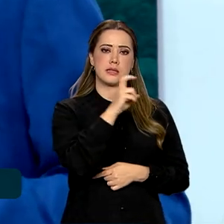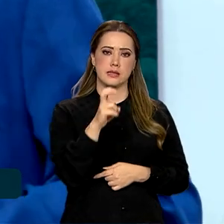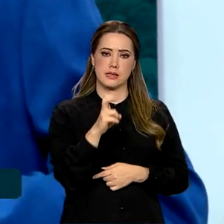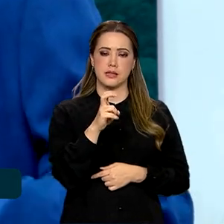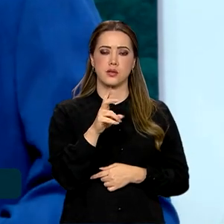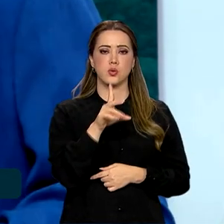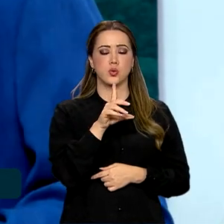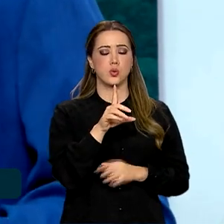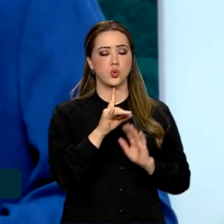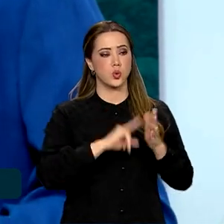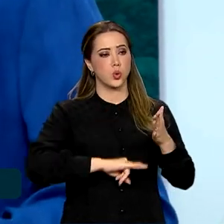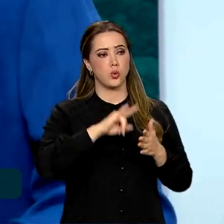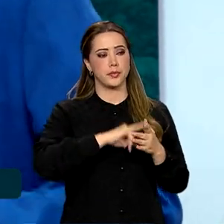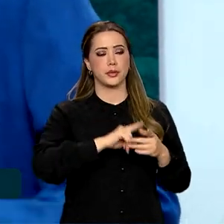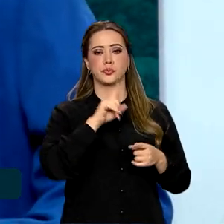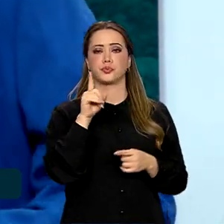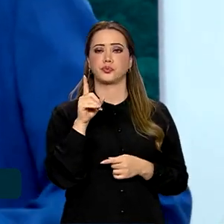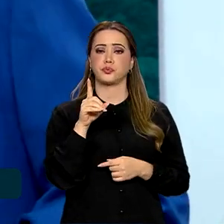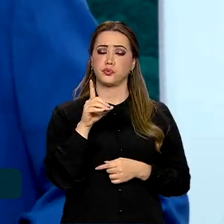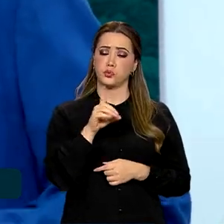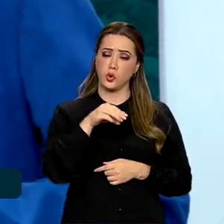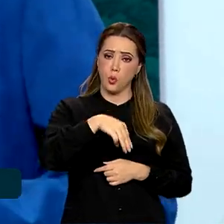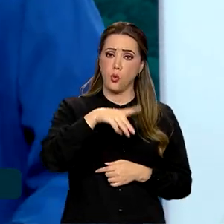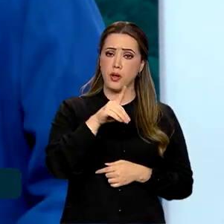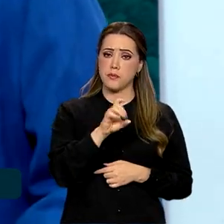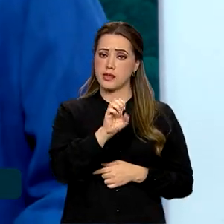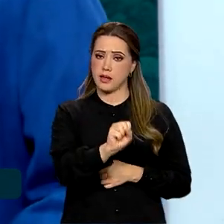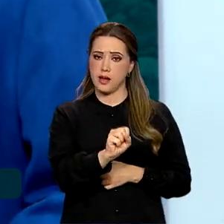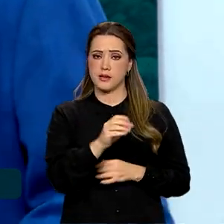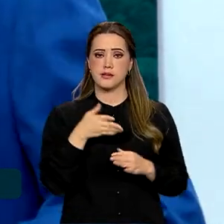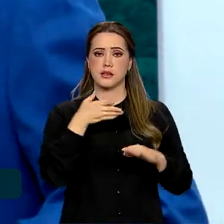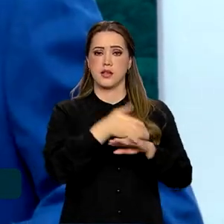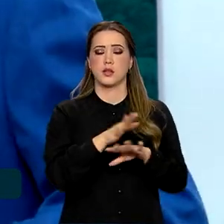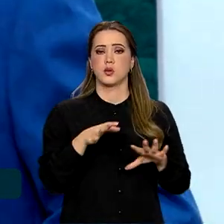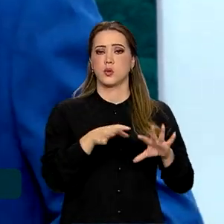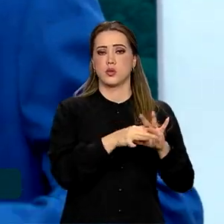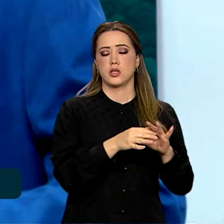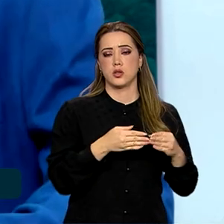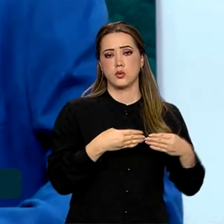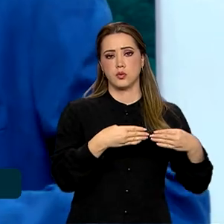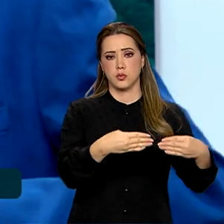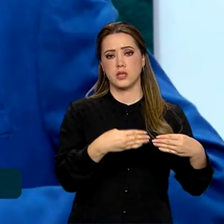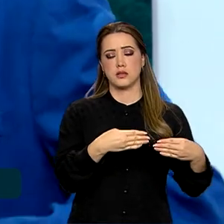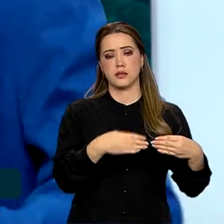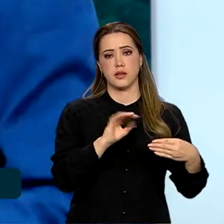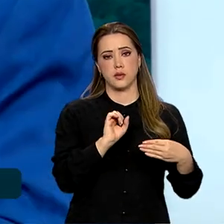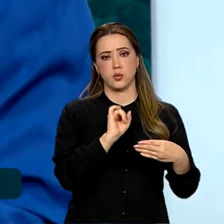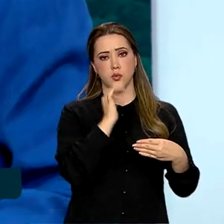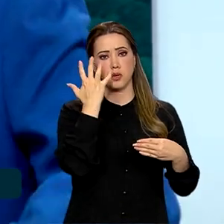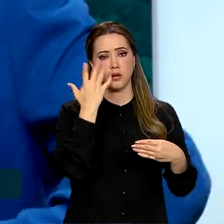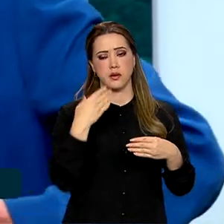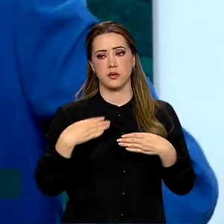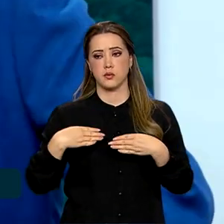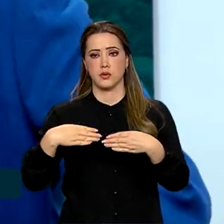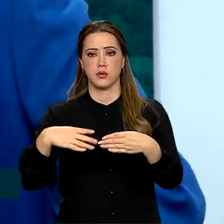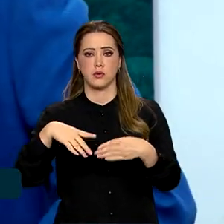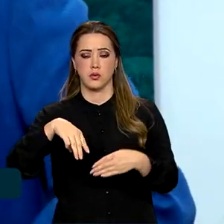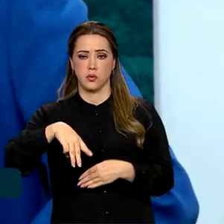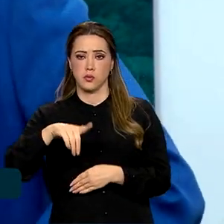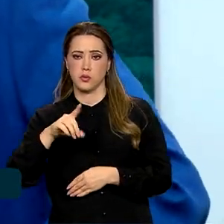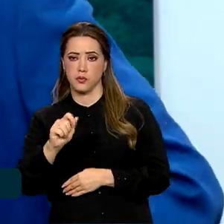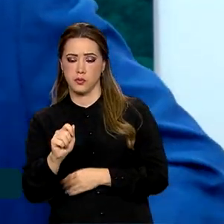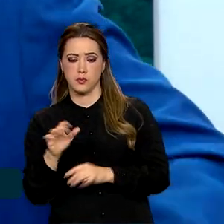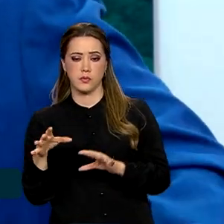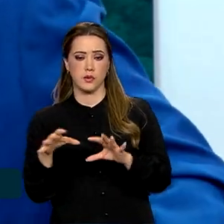O MDS entra aqui já de cara em parceria com o Ministério do Meio Ambiente, o MDA, aqui